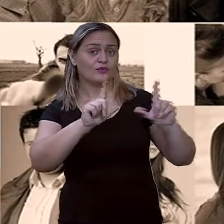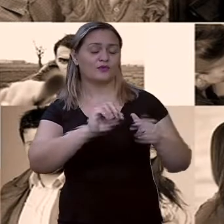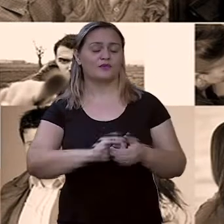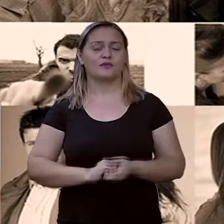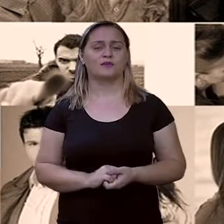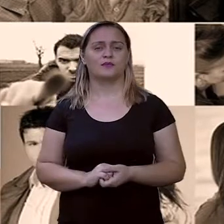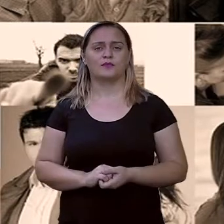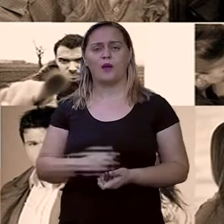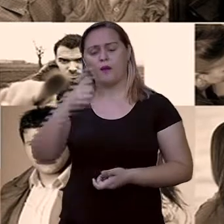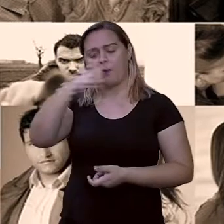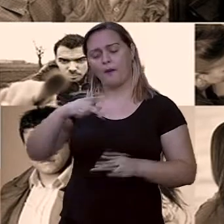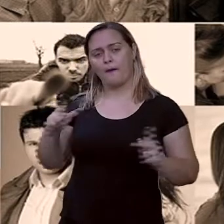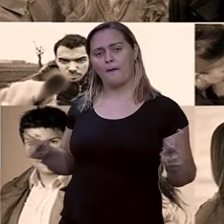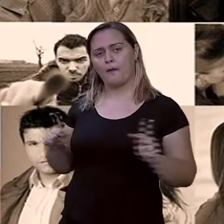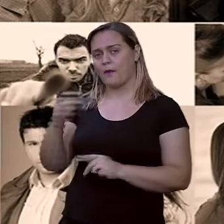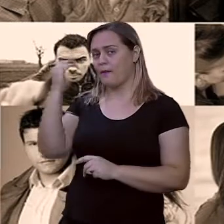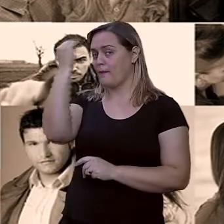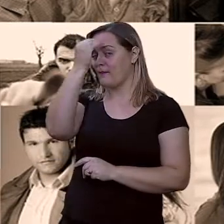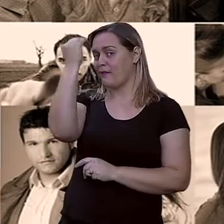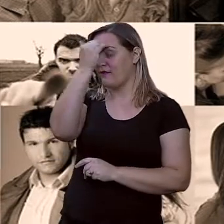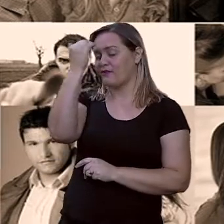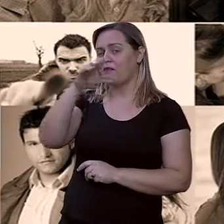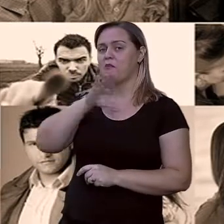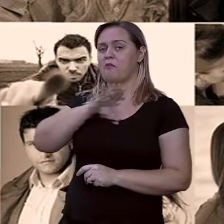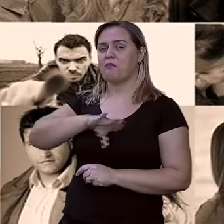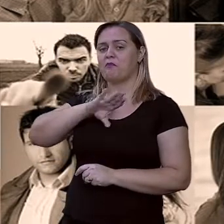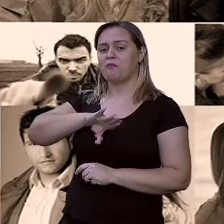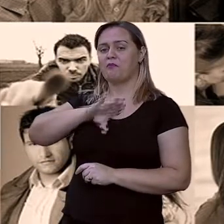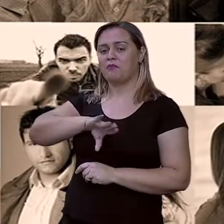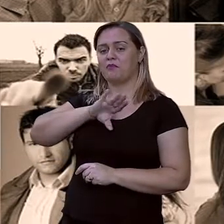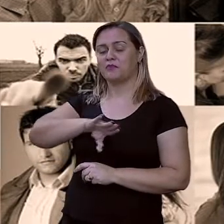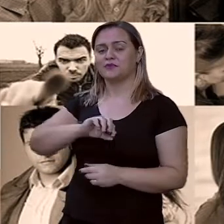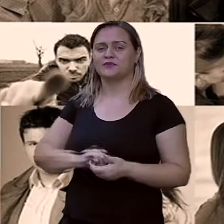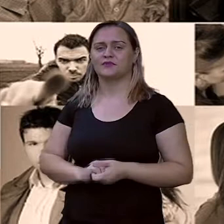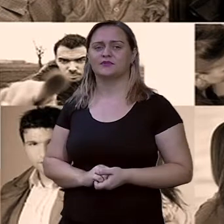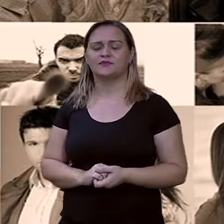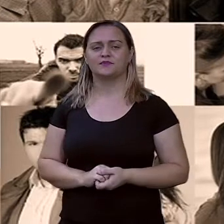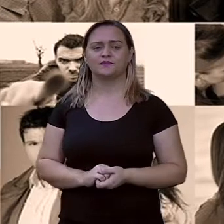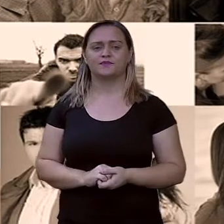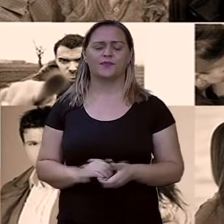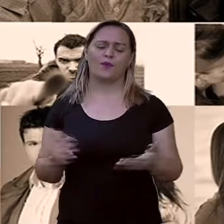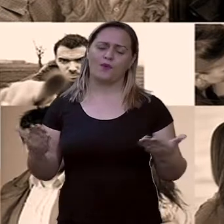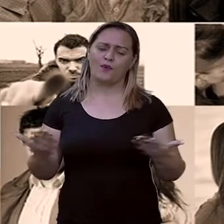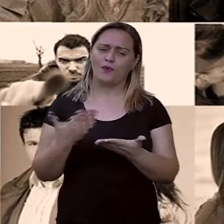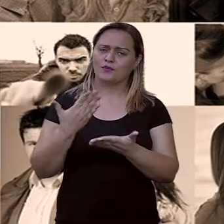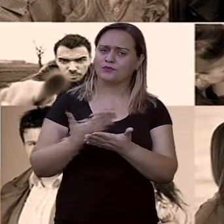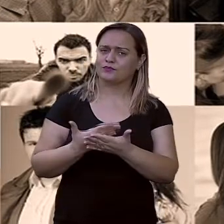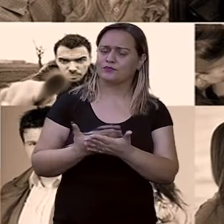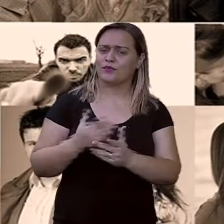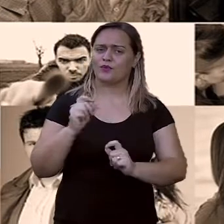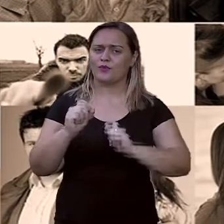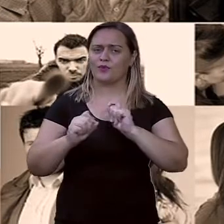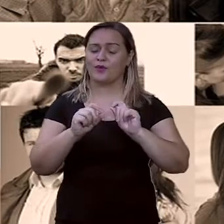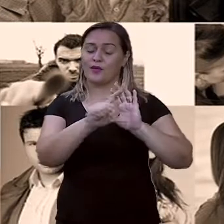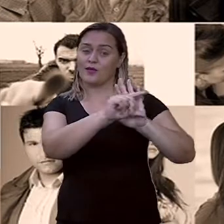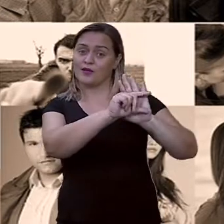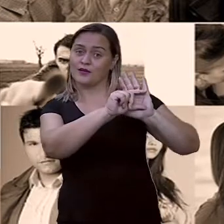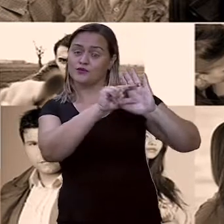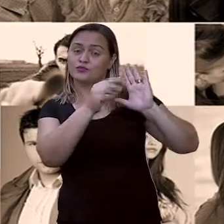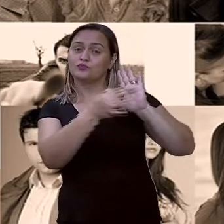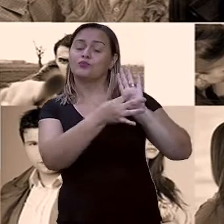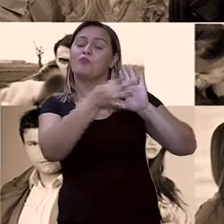Eu sou Patrícia, sua professora de língua portuguesa e hoje conversaremos sobre artigo